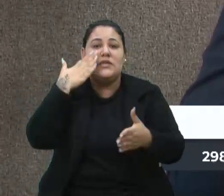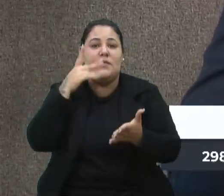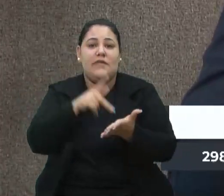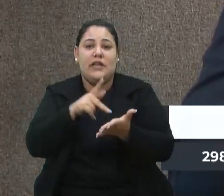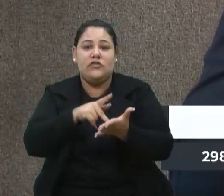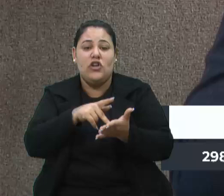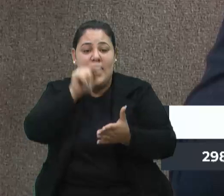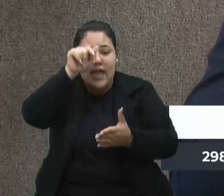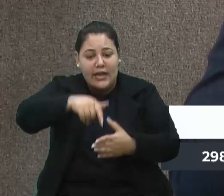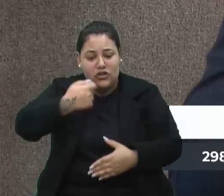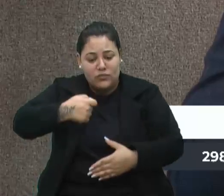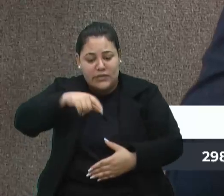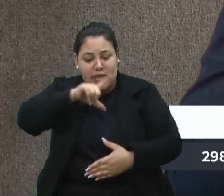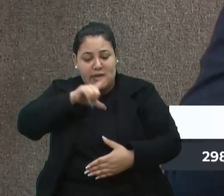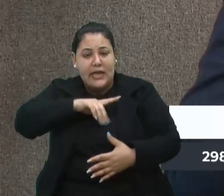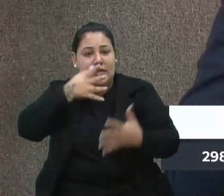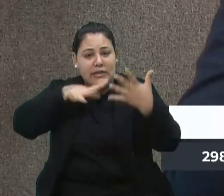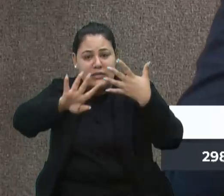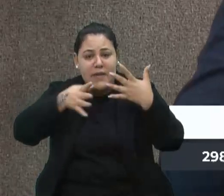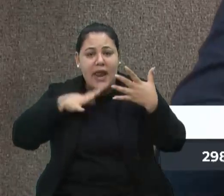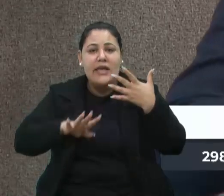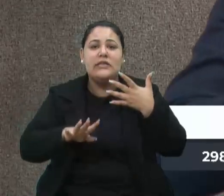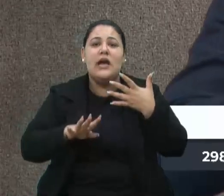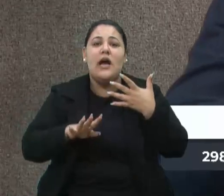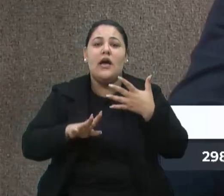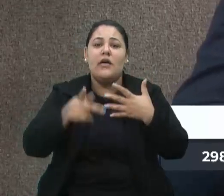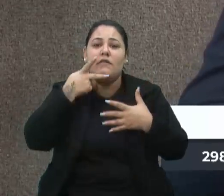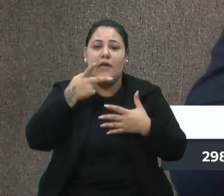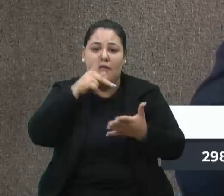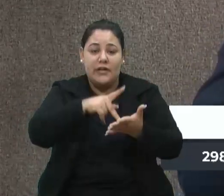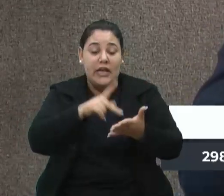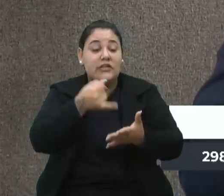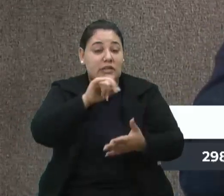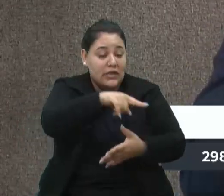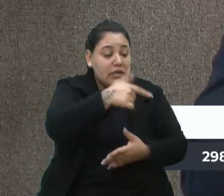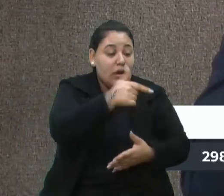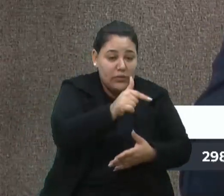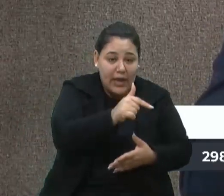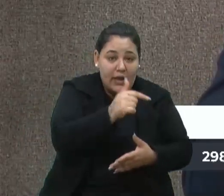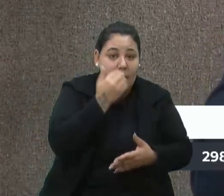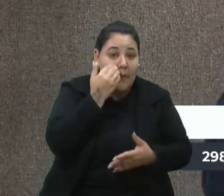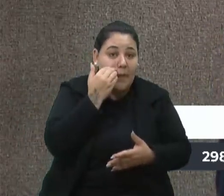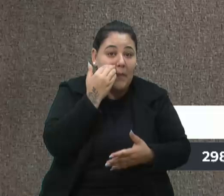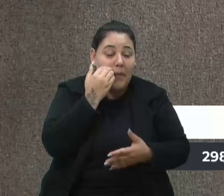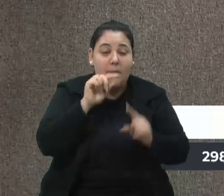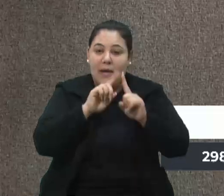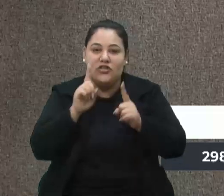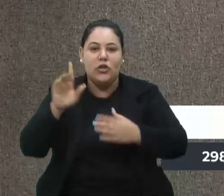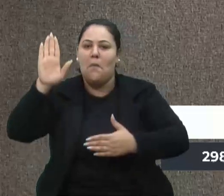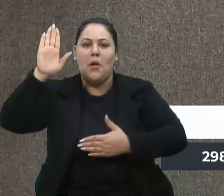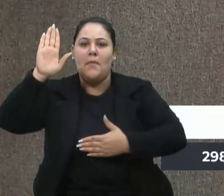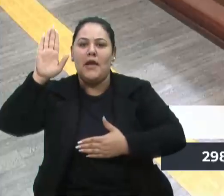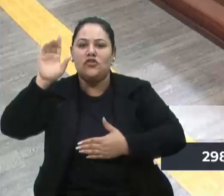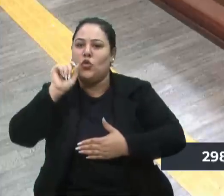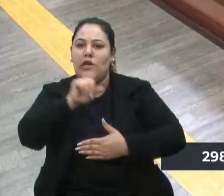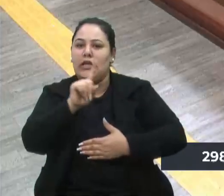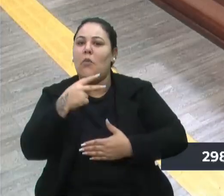transparência e falar a verdade. Se não tem, por causa disso, se fala a verdade. Mas não se promete o que não se entrega. Obrigado.